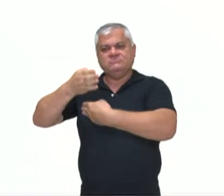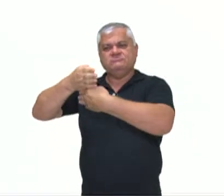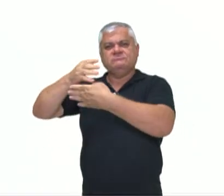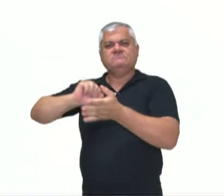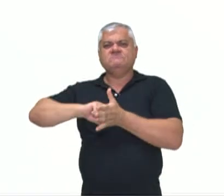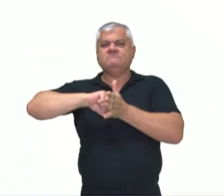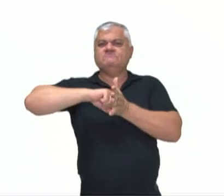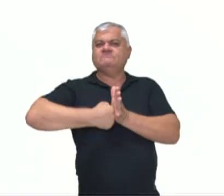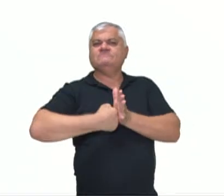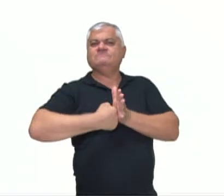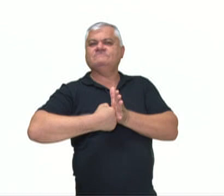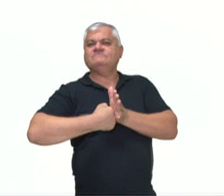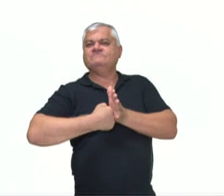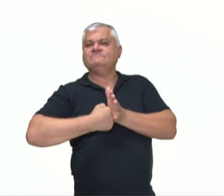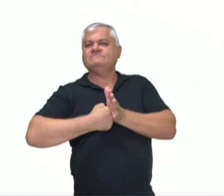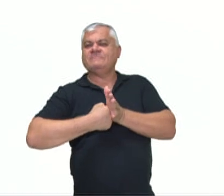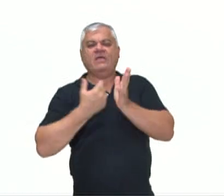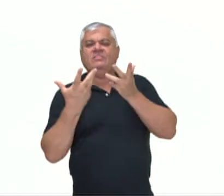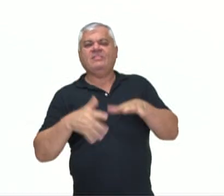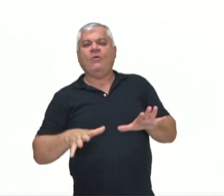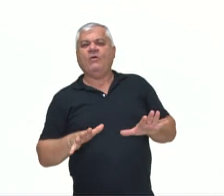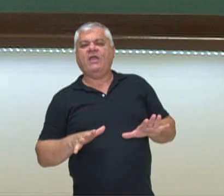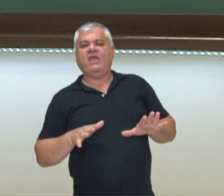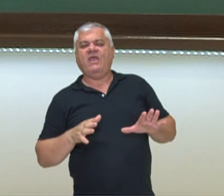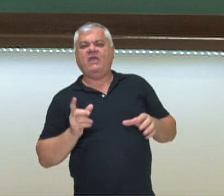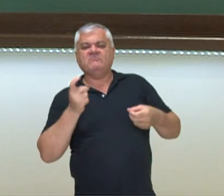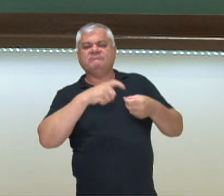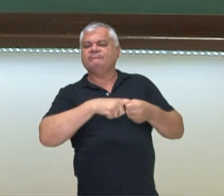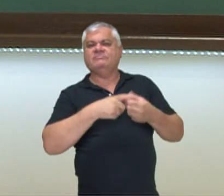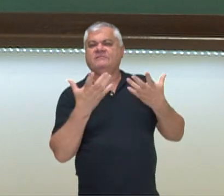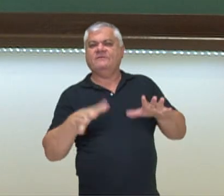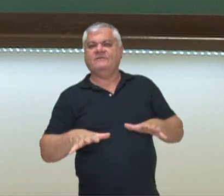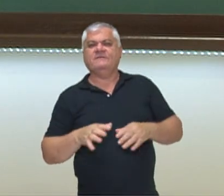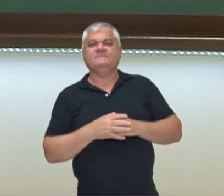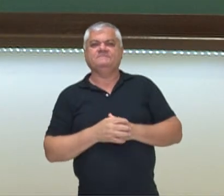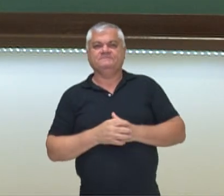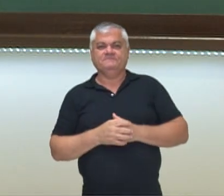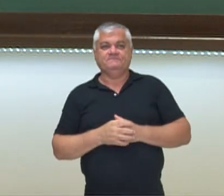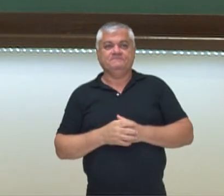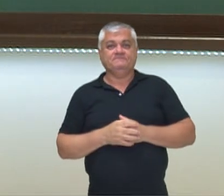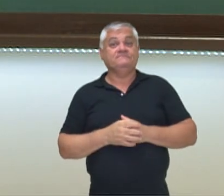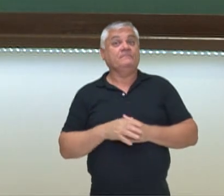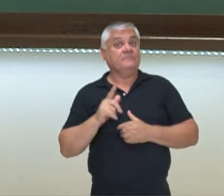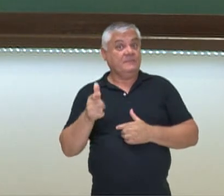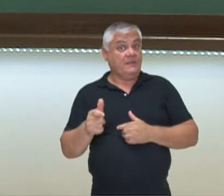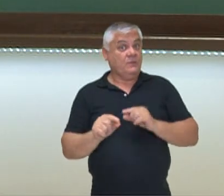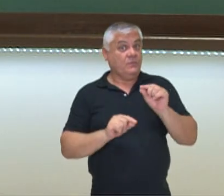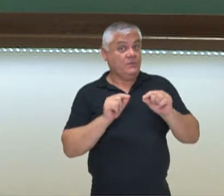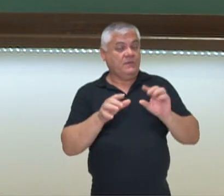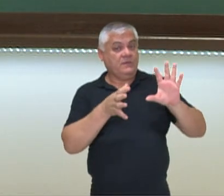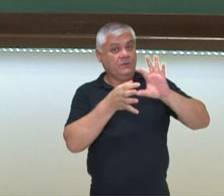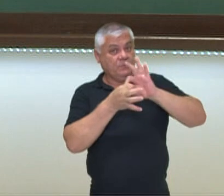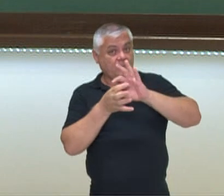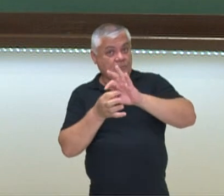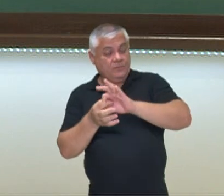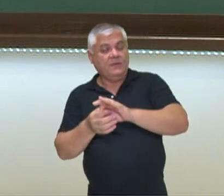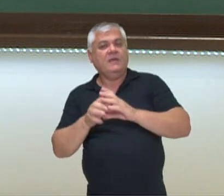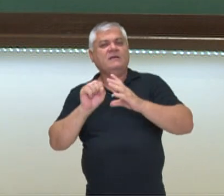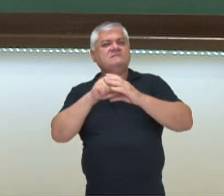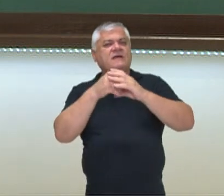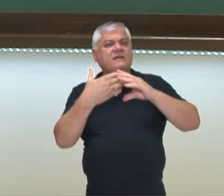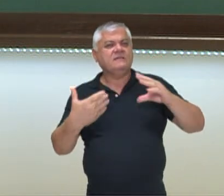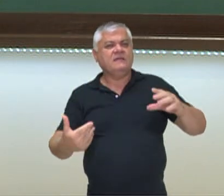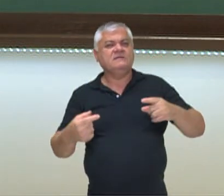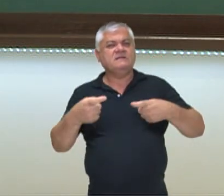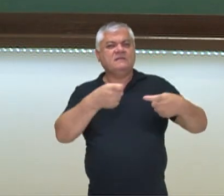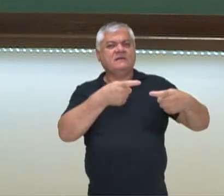que era uma espécie de cordão de isolamento entre a Europa Ocidental e a Ásia. Nesse contexto, vamos puxar as características da Guerra